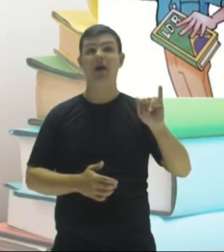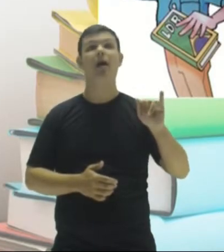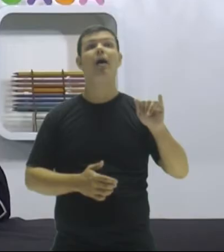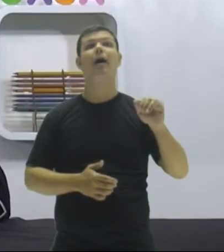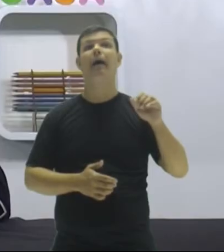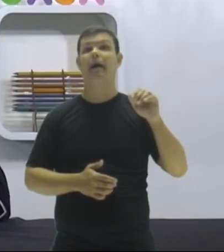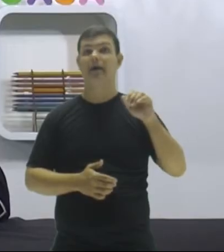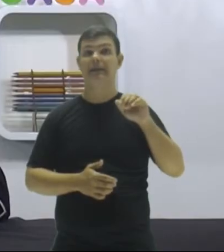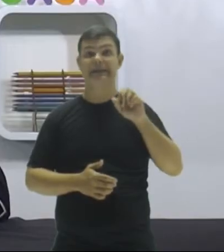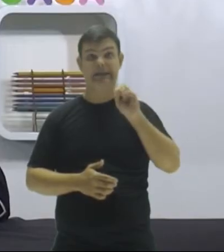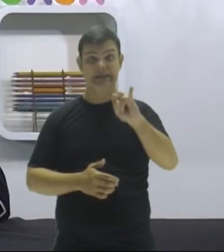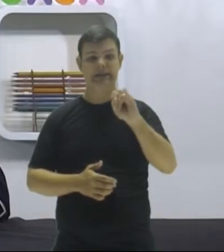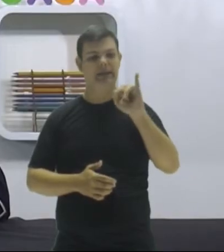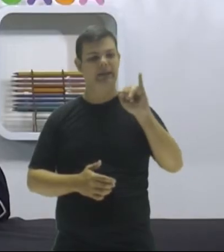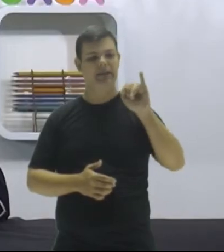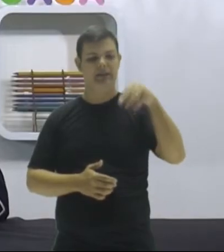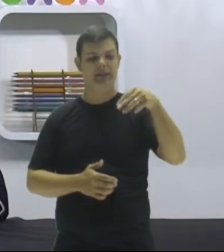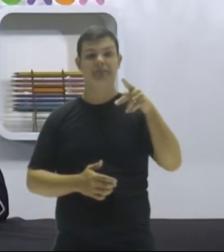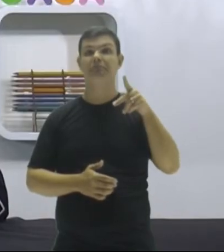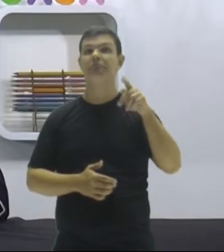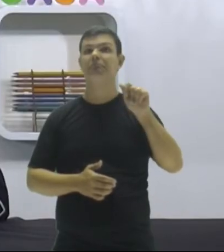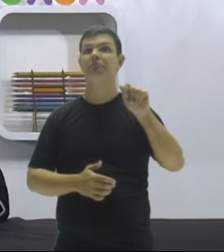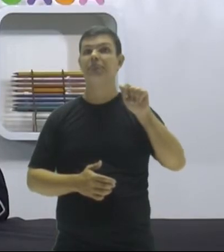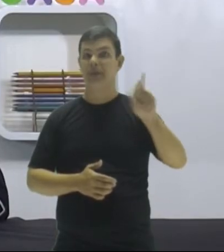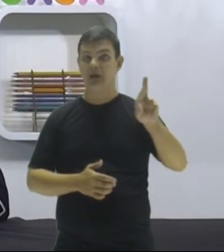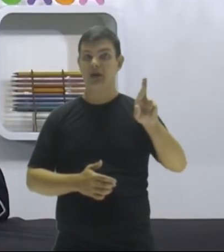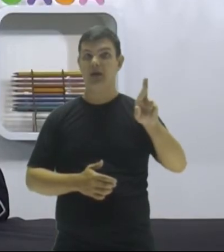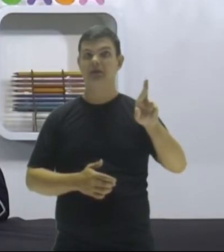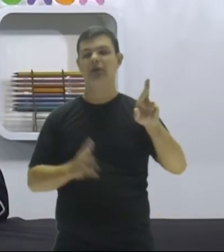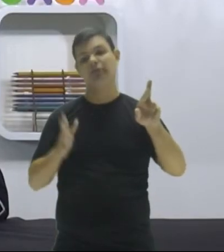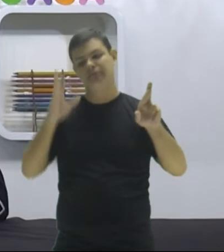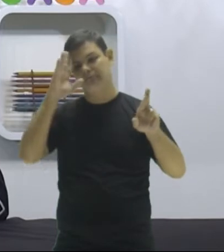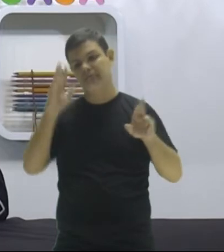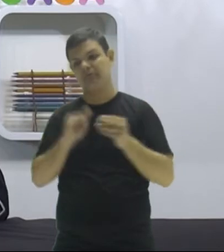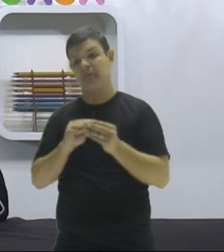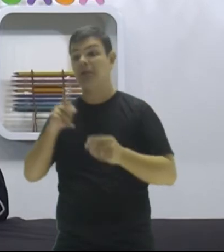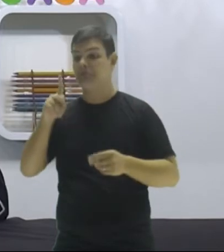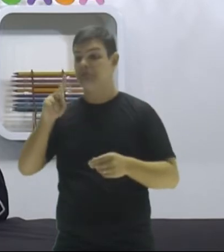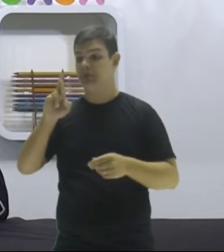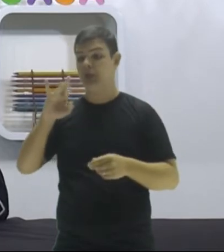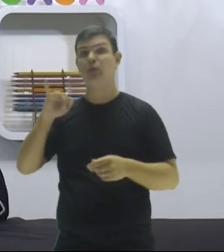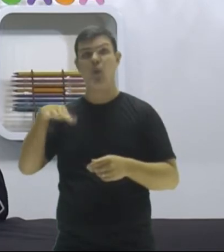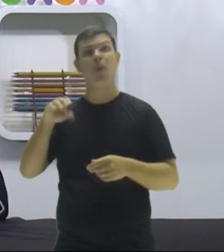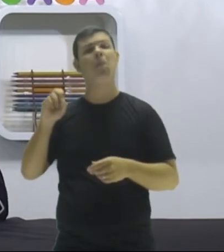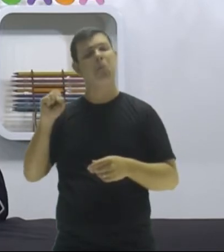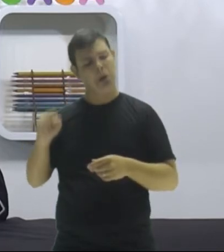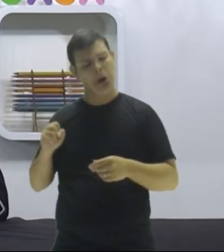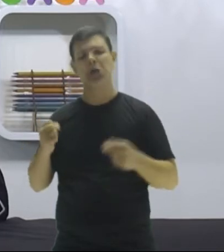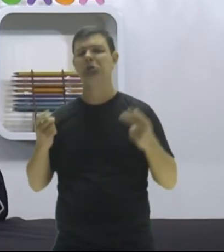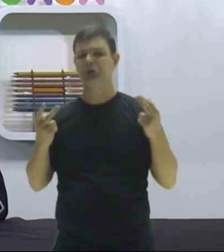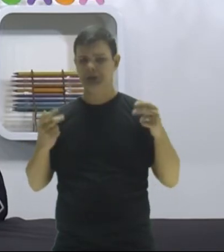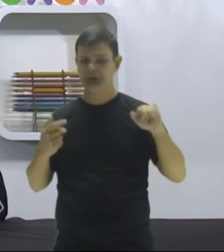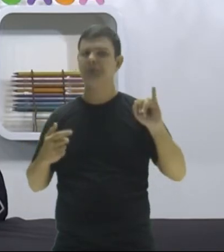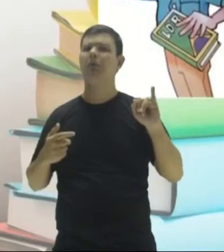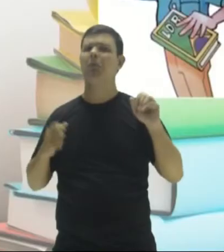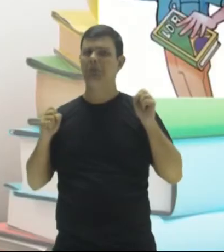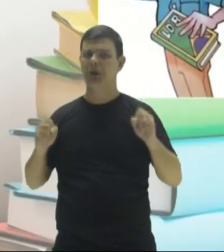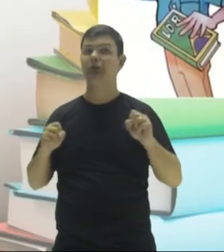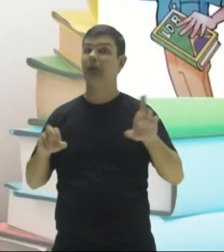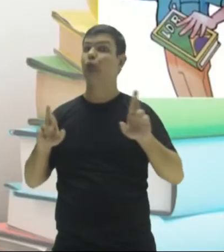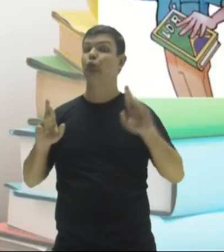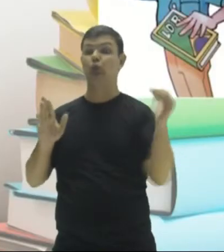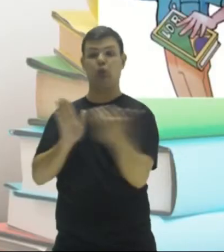Se for ímpar, significa dizer que os números primos podem ser ímpar também, mas não todos. Bora ver lá